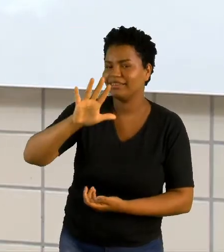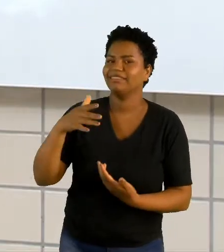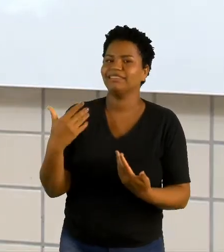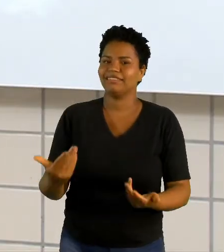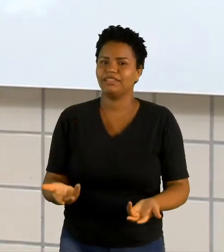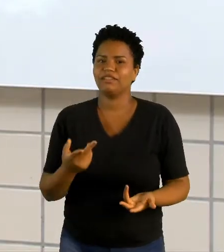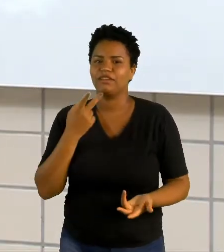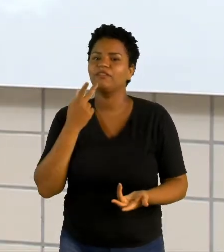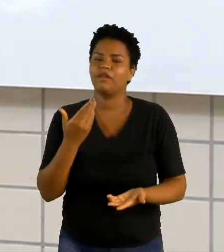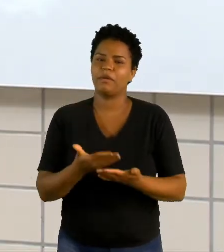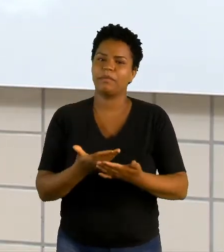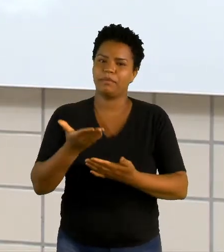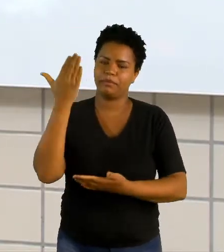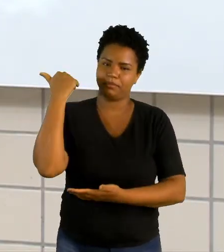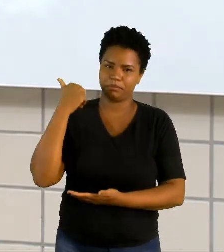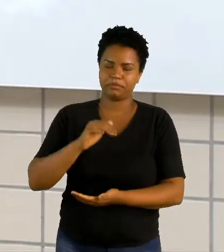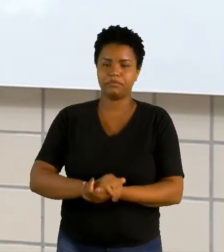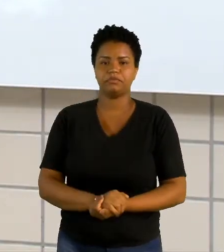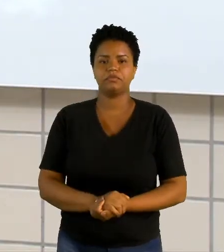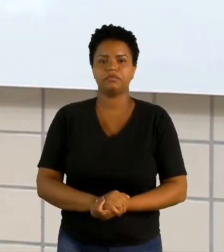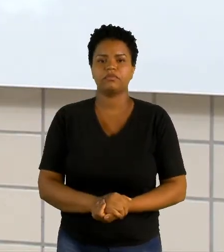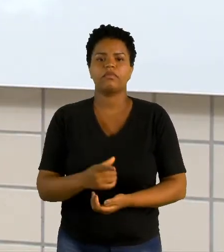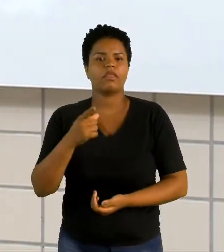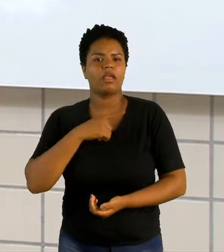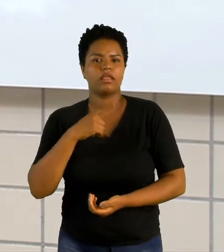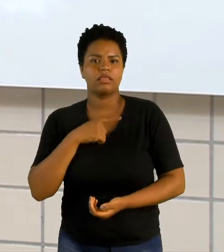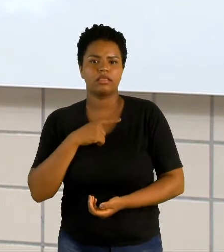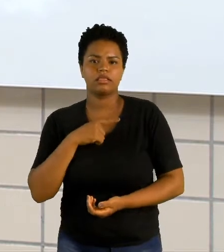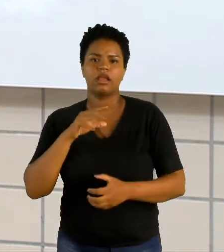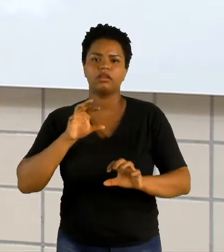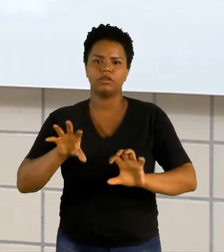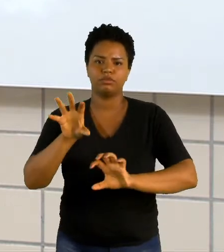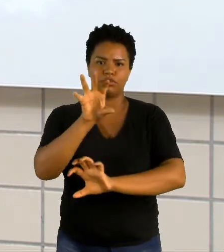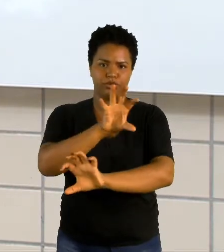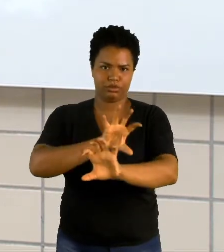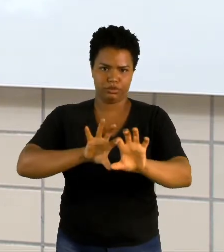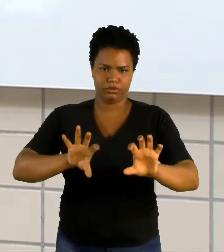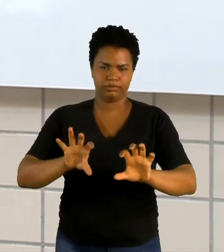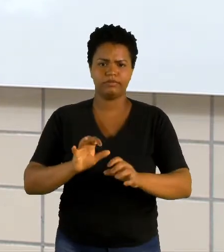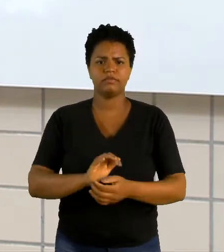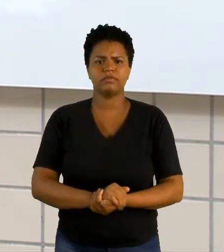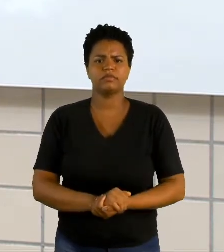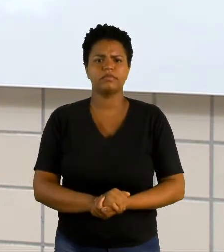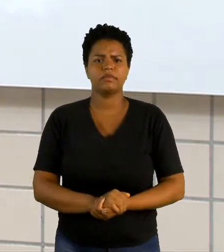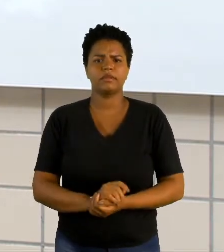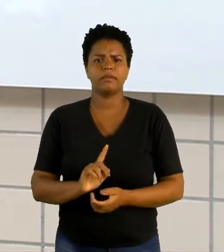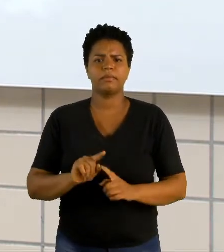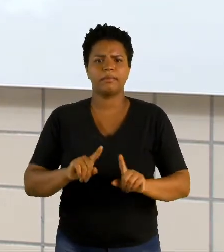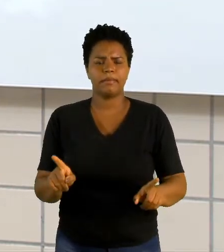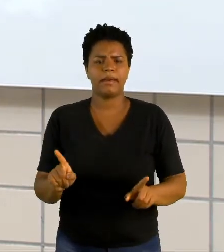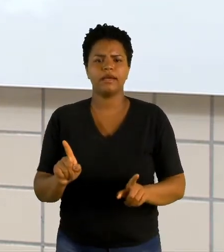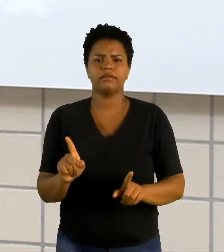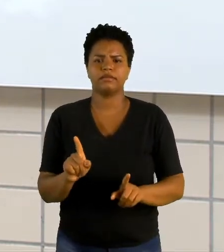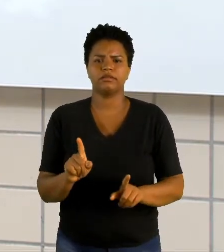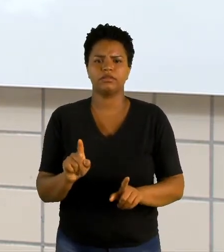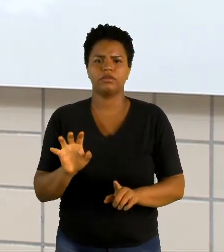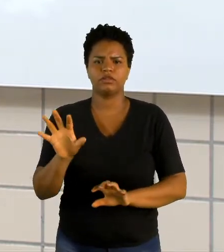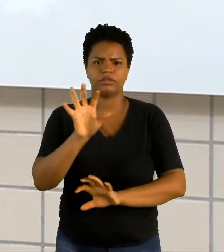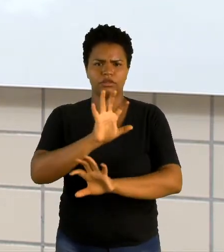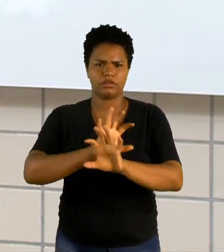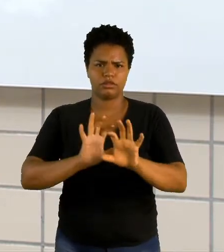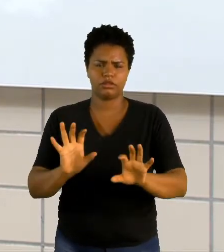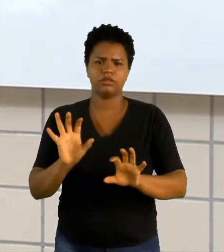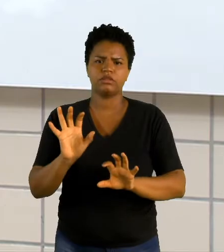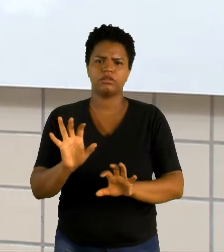nossas últimas aulas. Então, existem essas regionalizações. Mas uma regionalização que nós escutamos muito é a regionalização